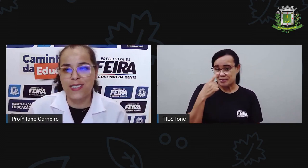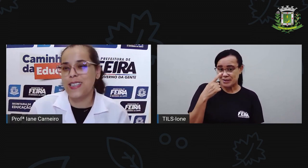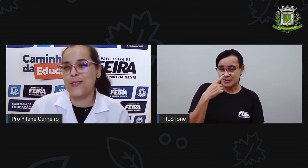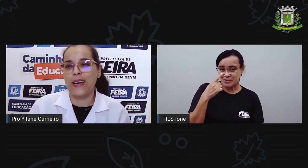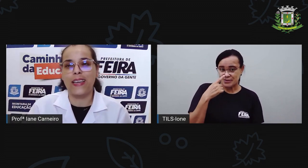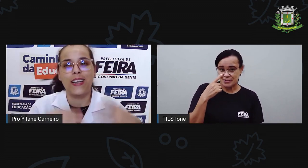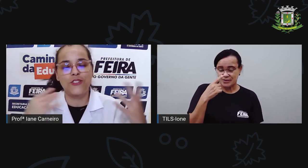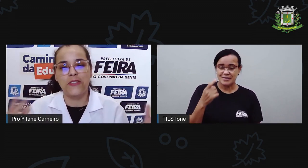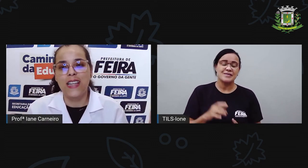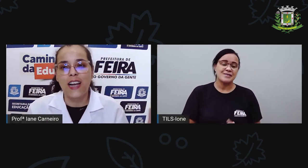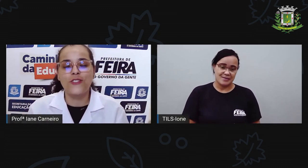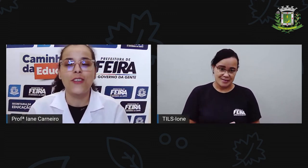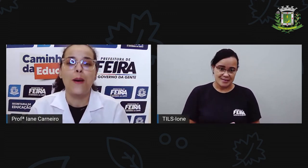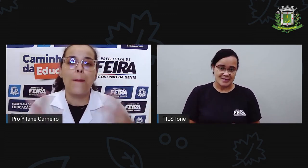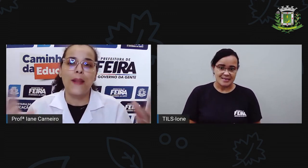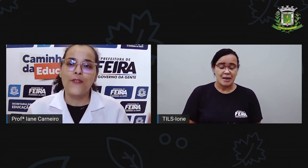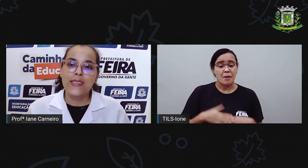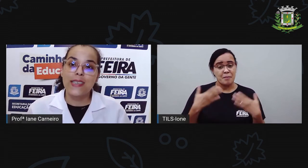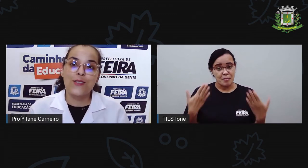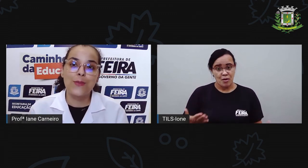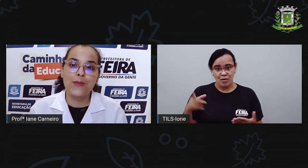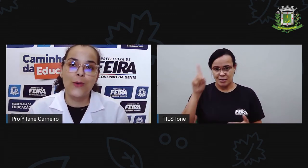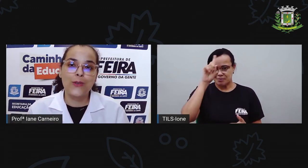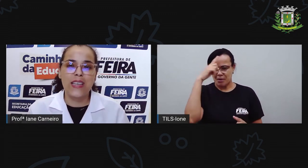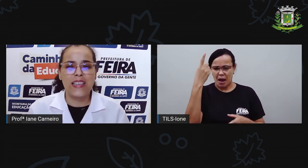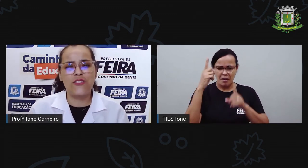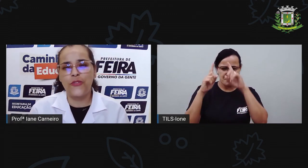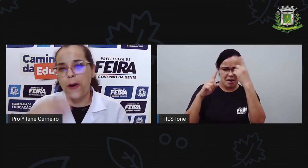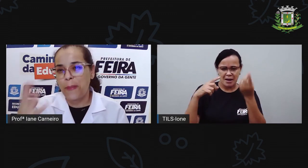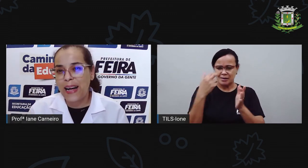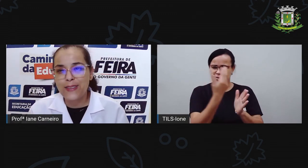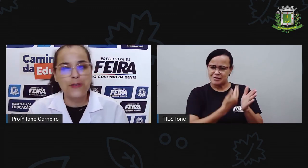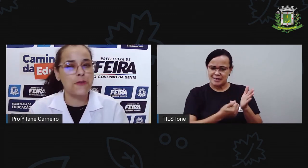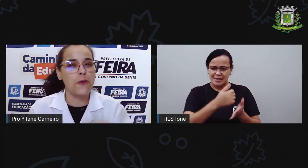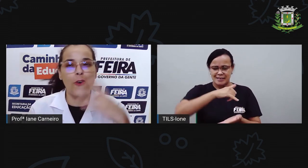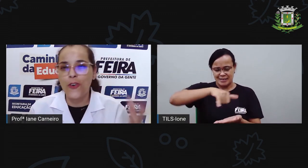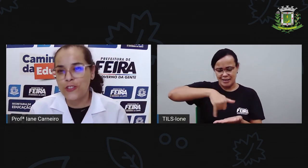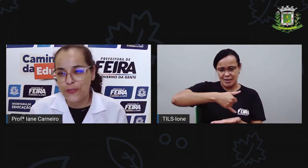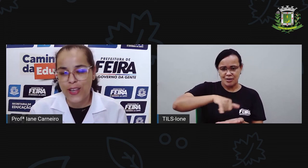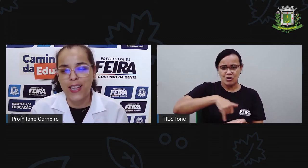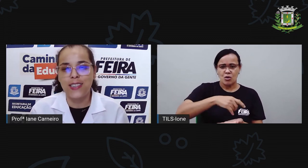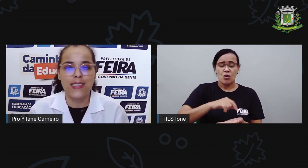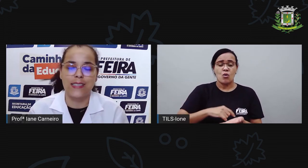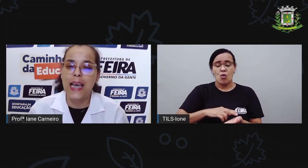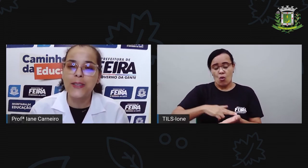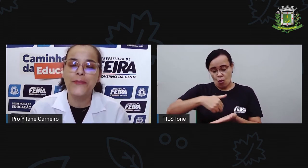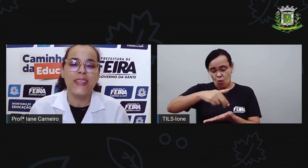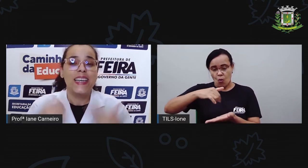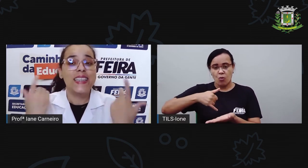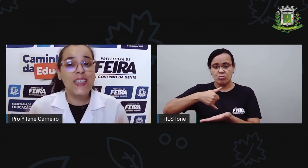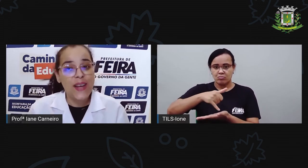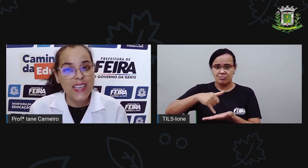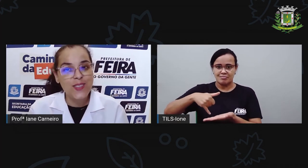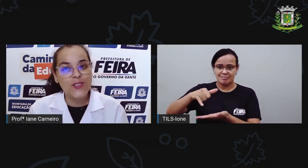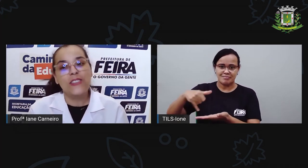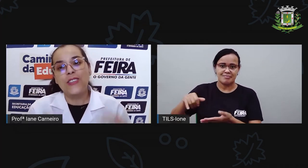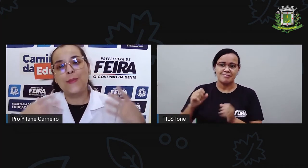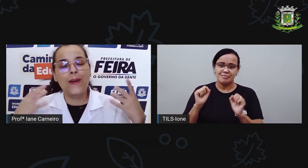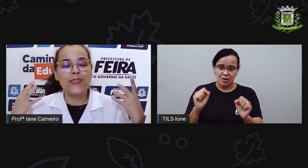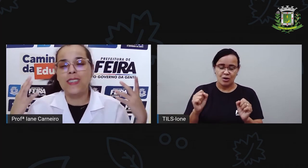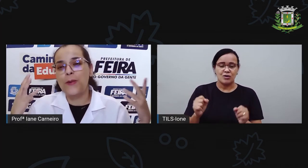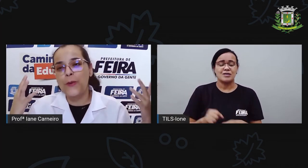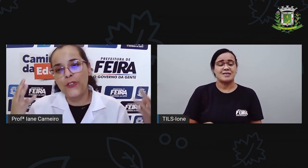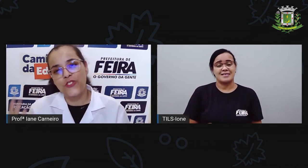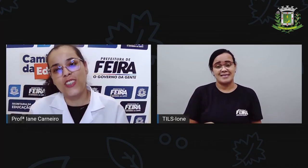imaginação, a criatividade para fazer os biscoitos aí de formatos, com cores diferentes, tá certo? Então é isso, gente.